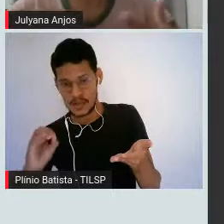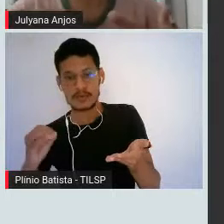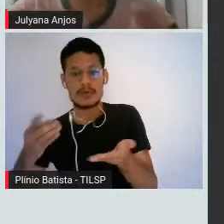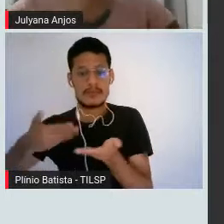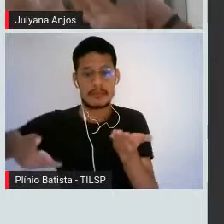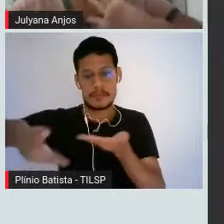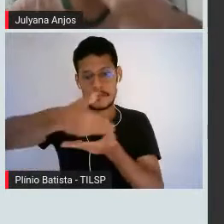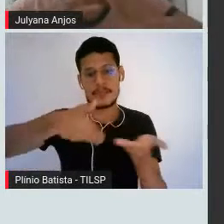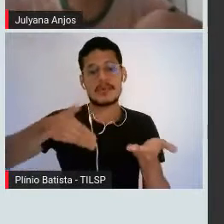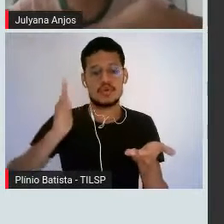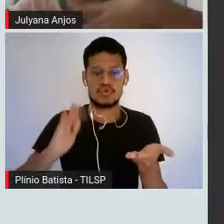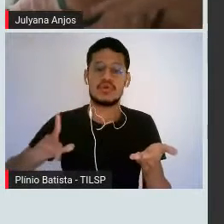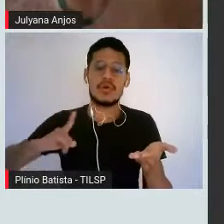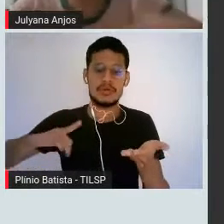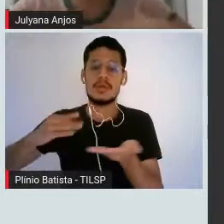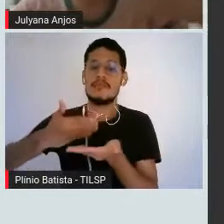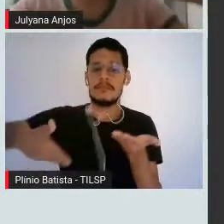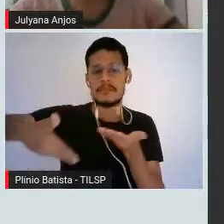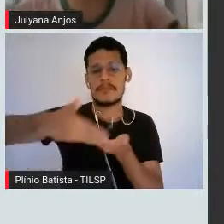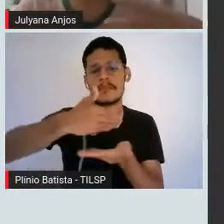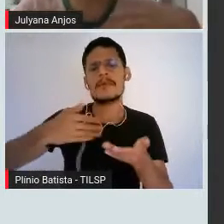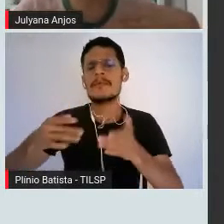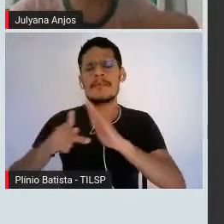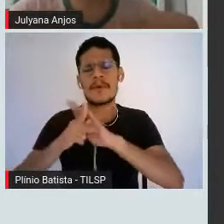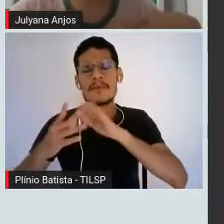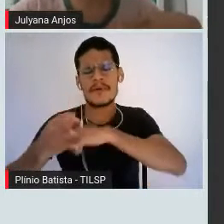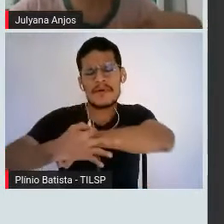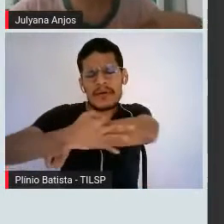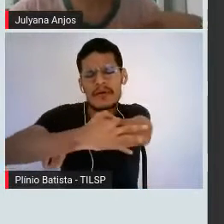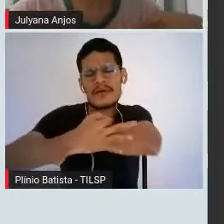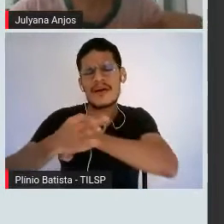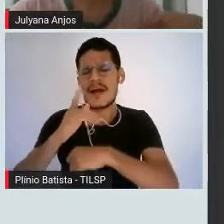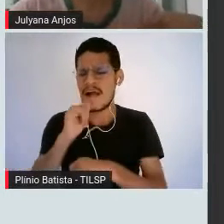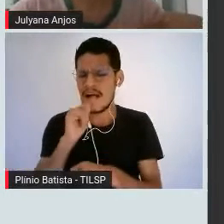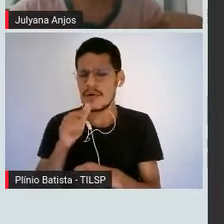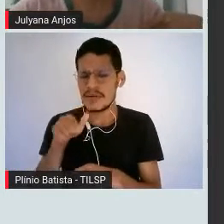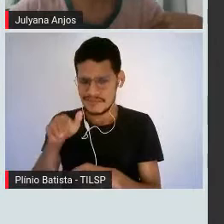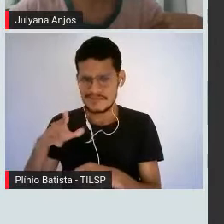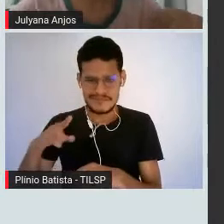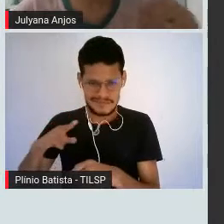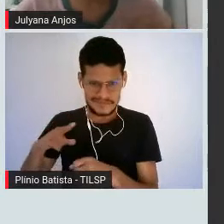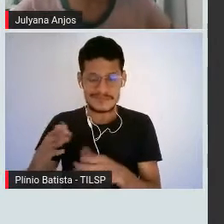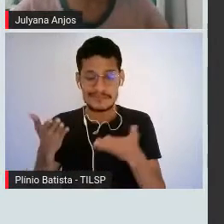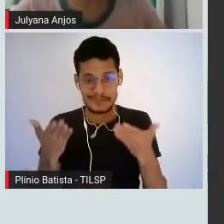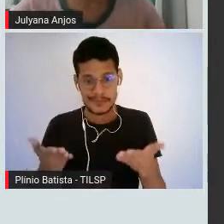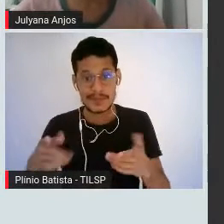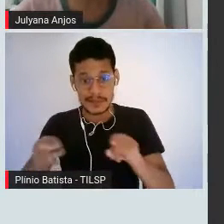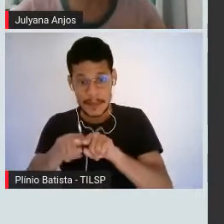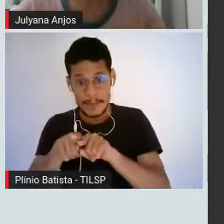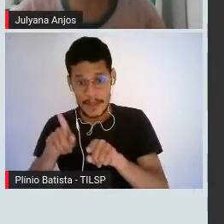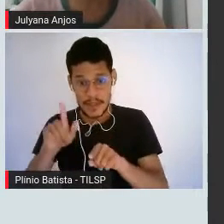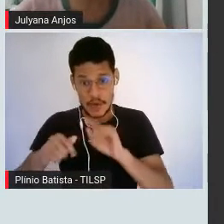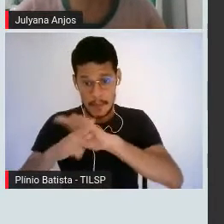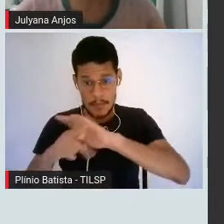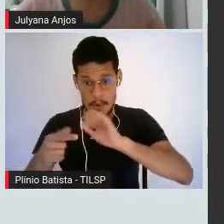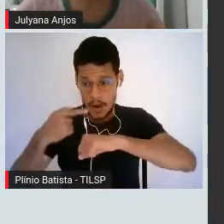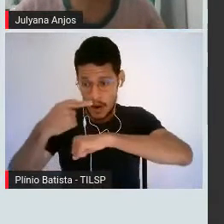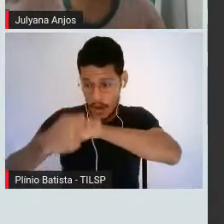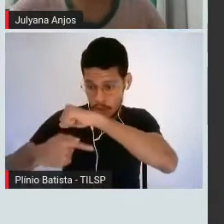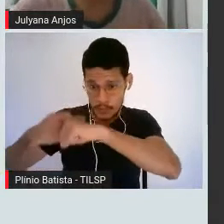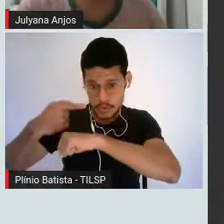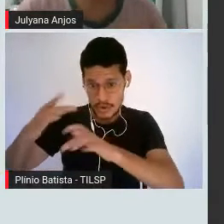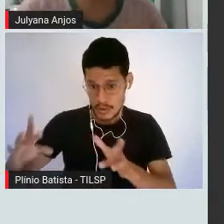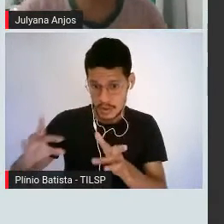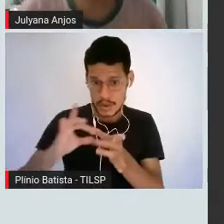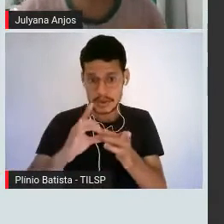Então, aquilo, Toda aquela interação entre as moléculas de água são formadas por hidrogênio e a ligação entre os átomos dessa molécula são